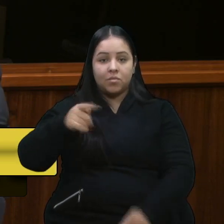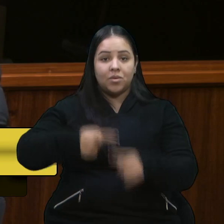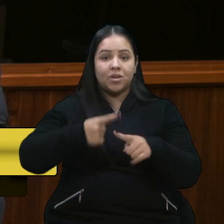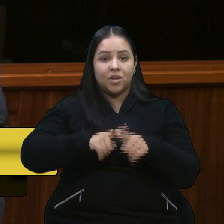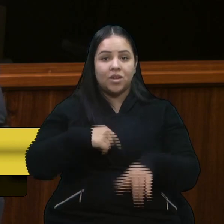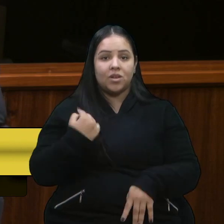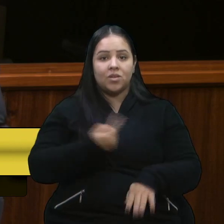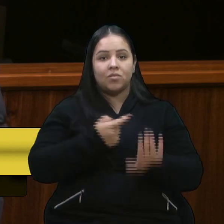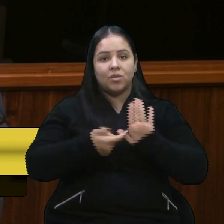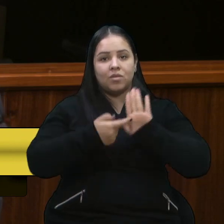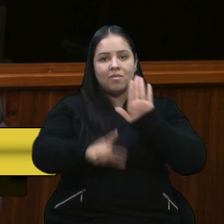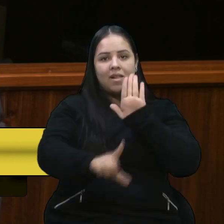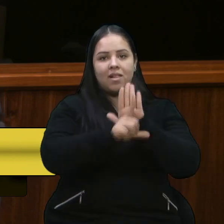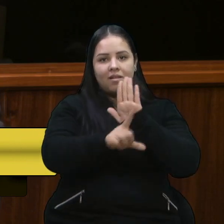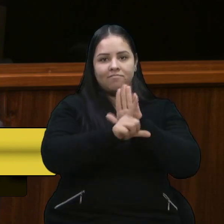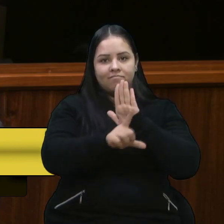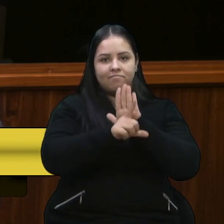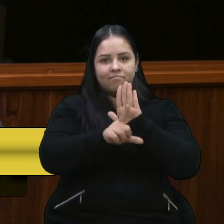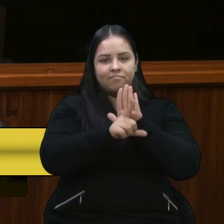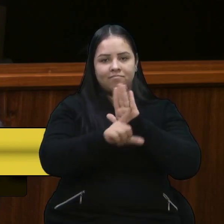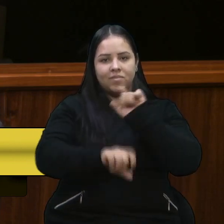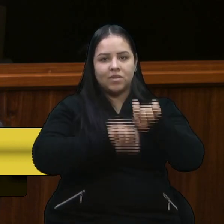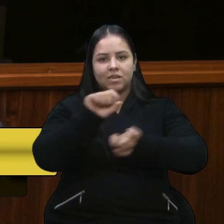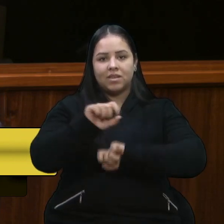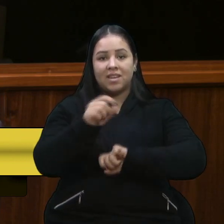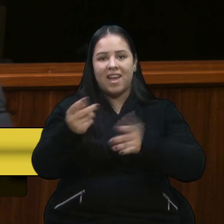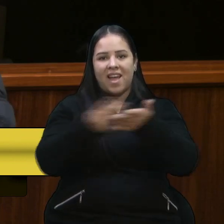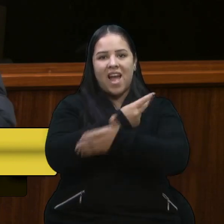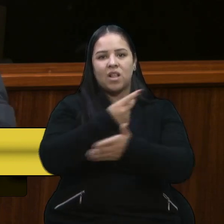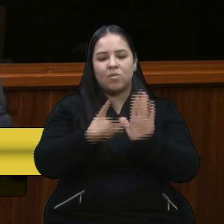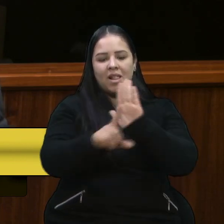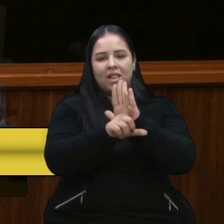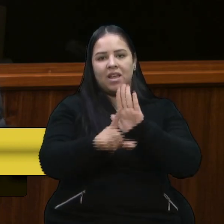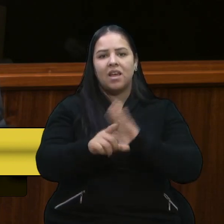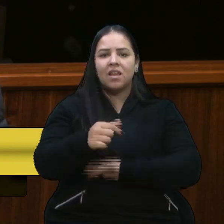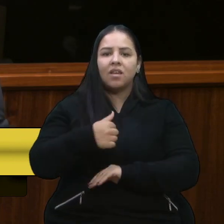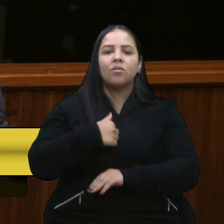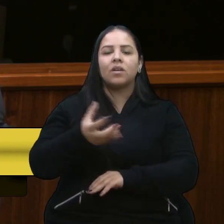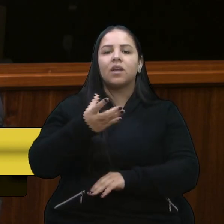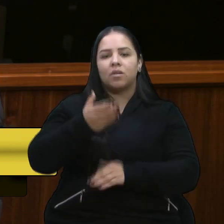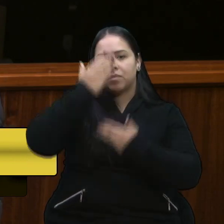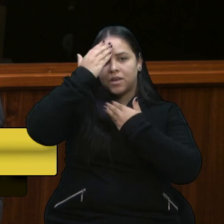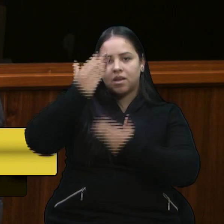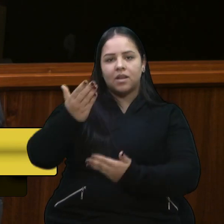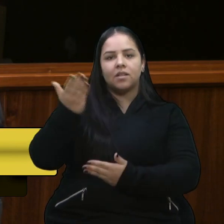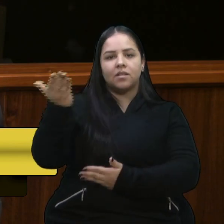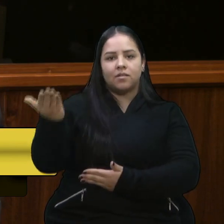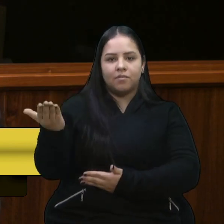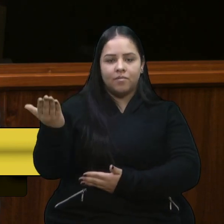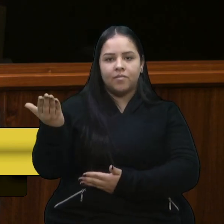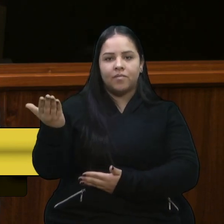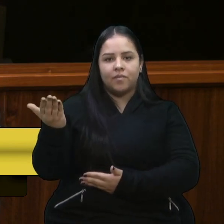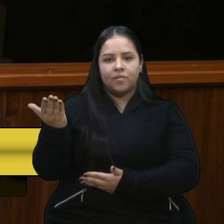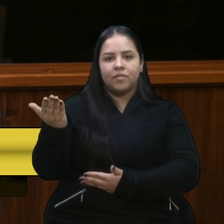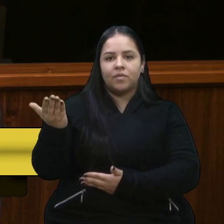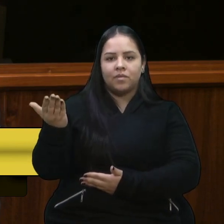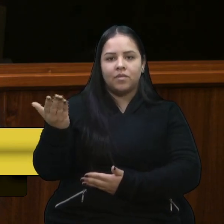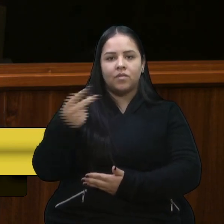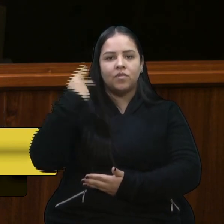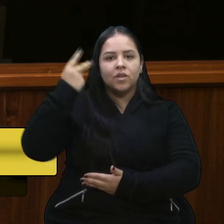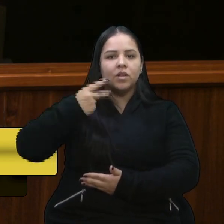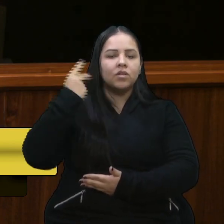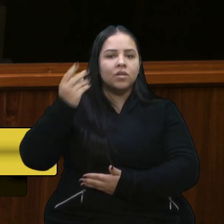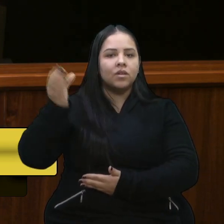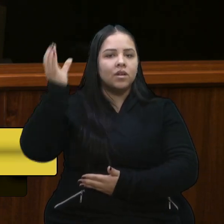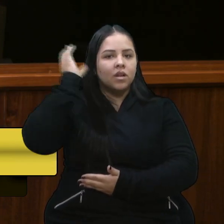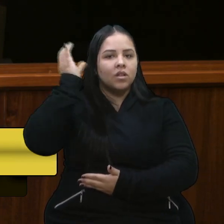lei que não estava correta. Então, quero agradecer aqui o nome do vereador Cadori,